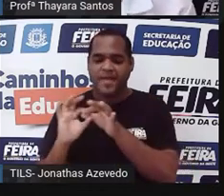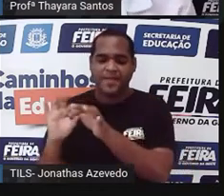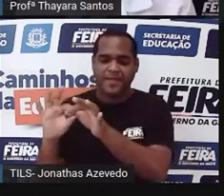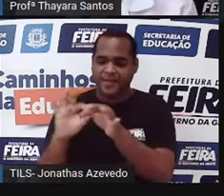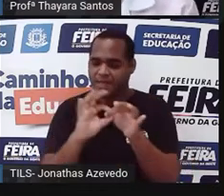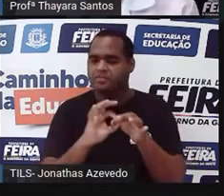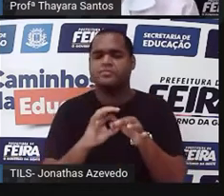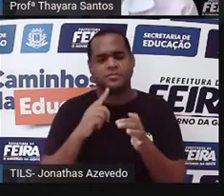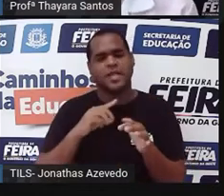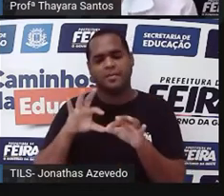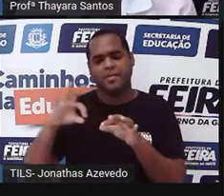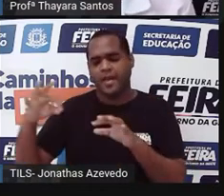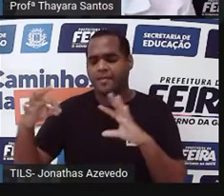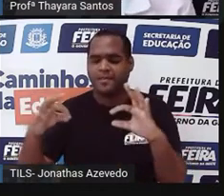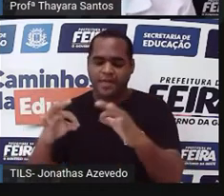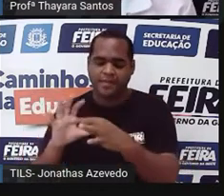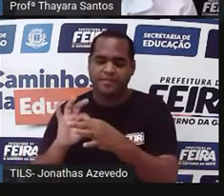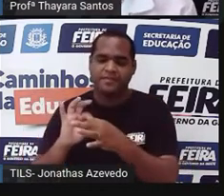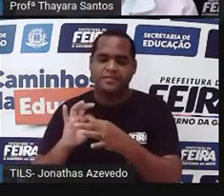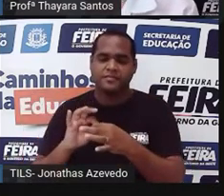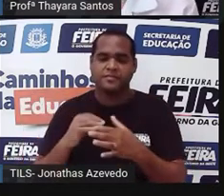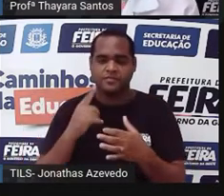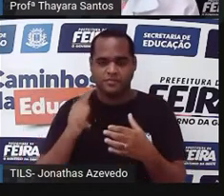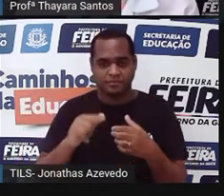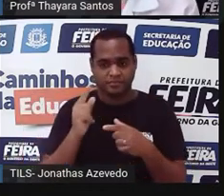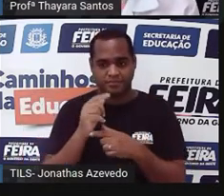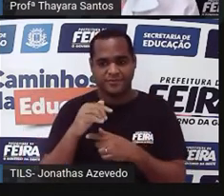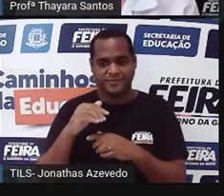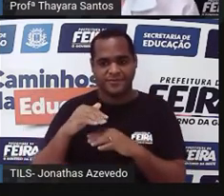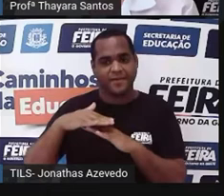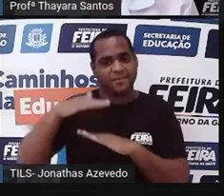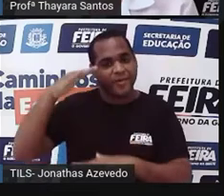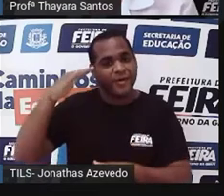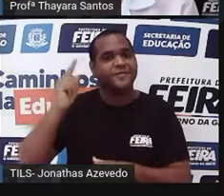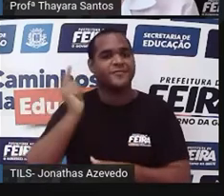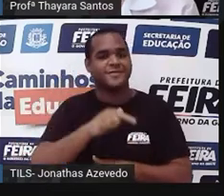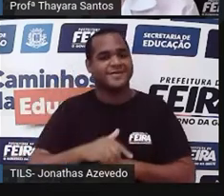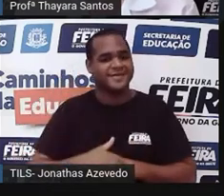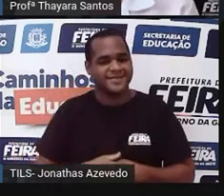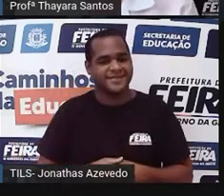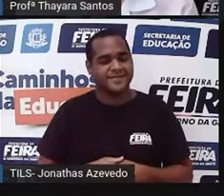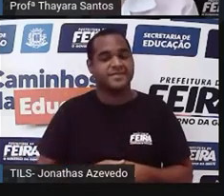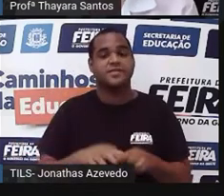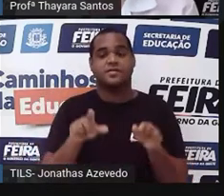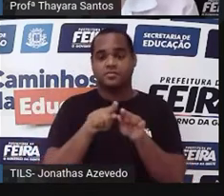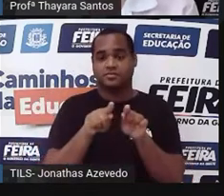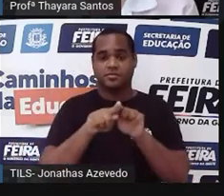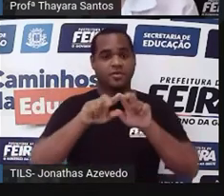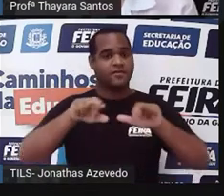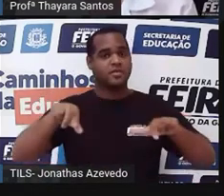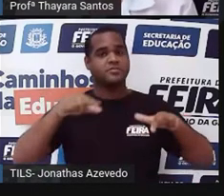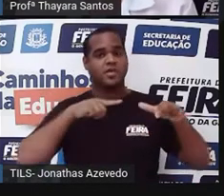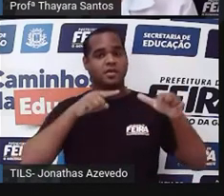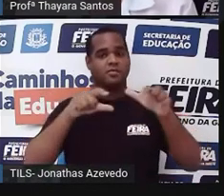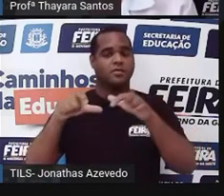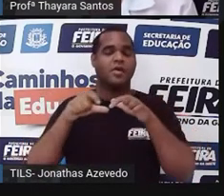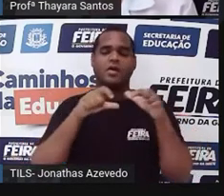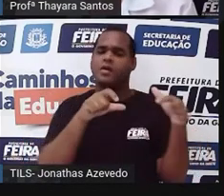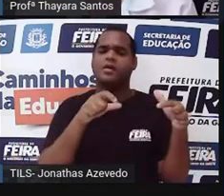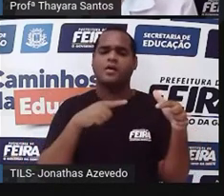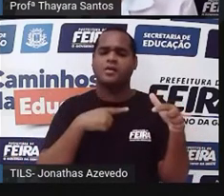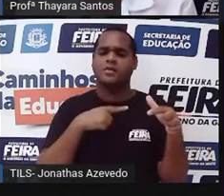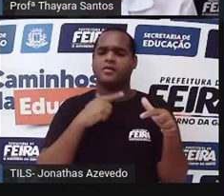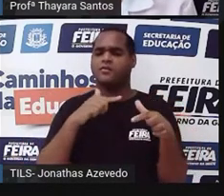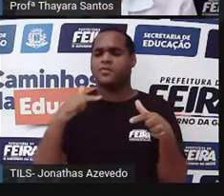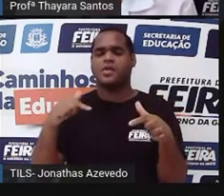condutores. E elas são plantas de grande porte. Elas podem habitar os mais variados ambientes, elas não têm